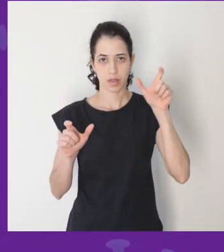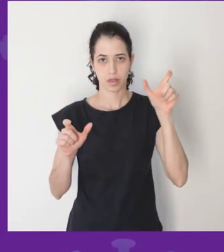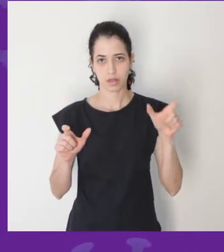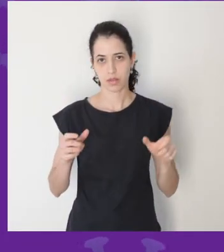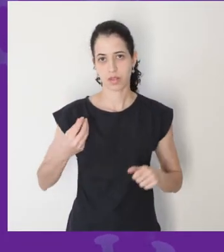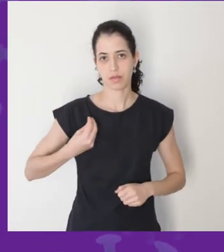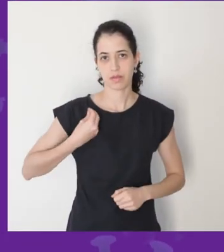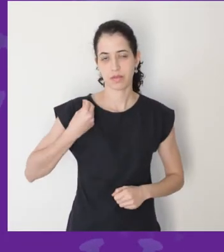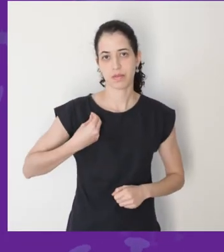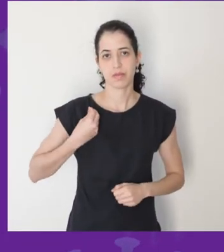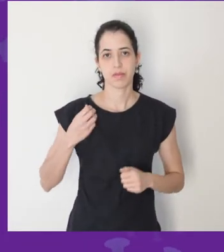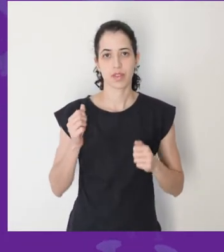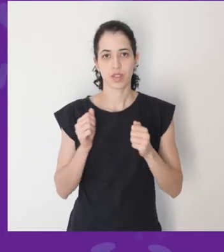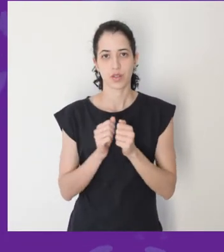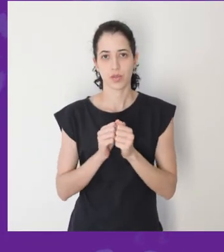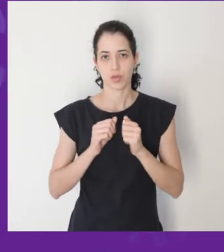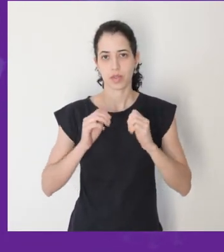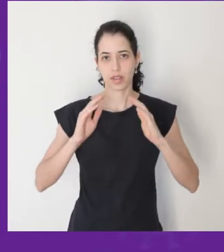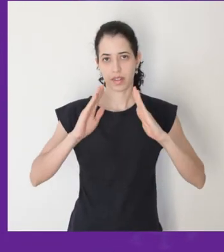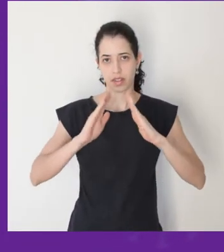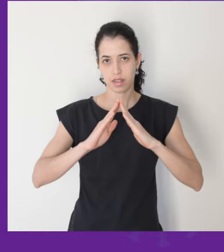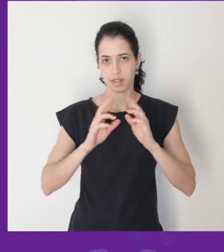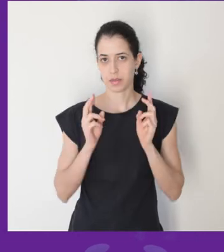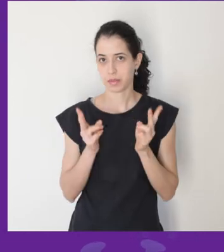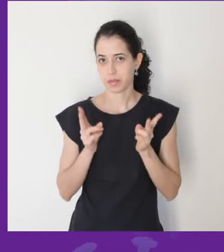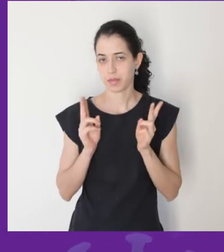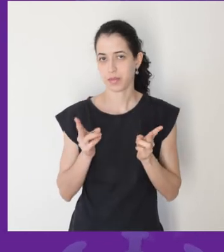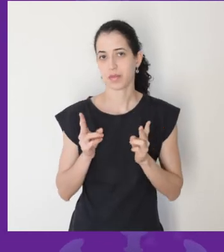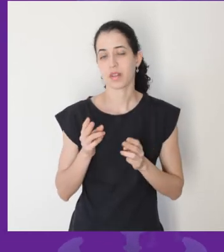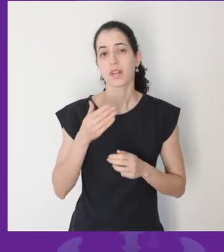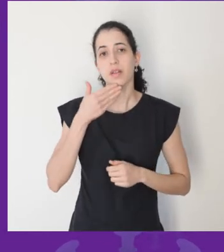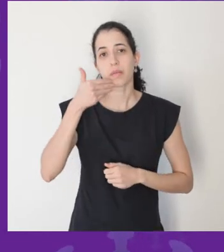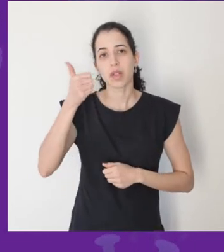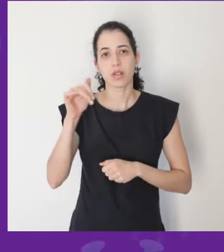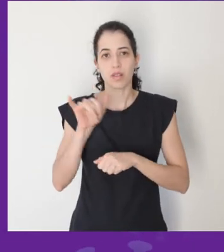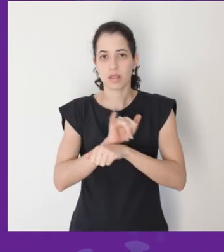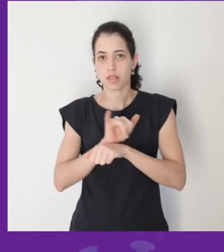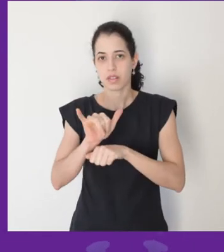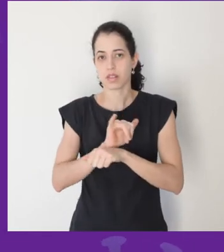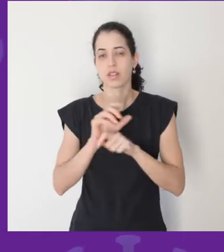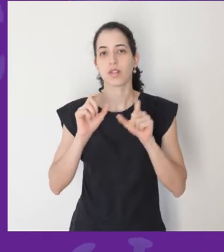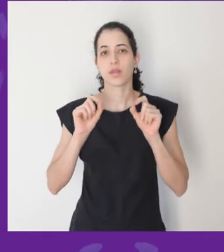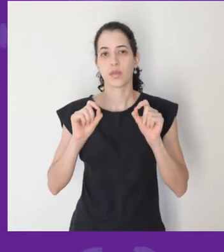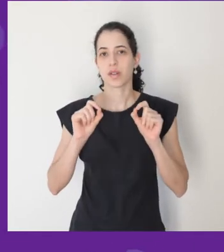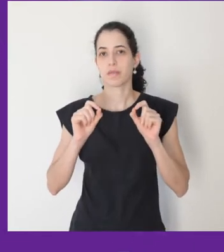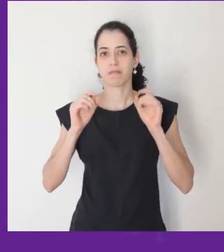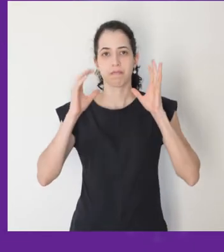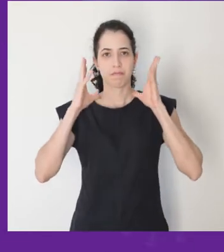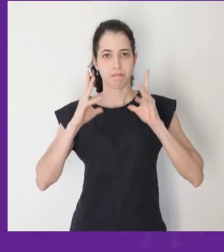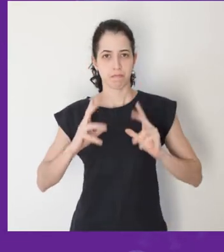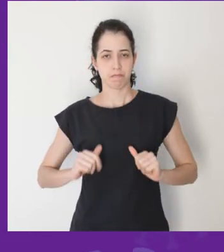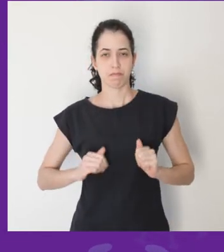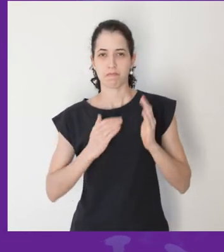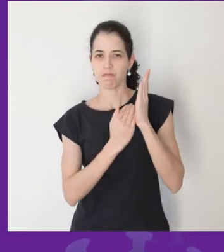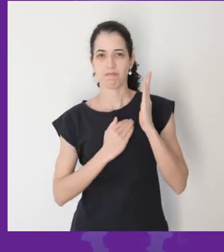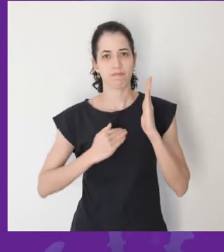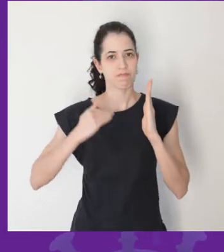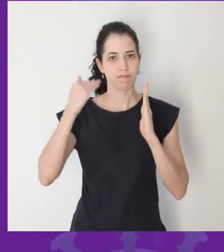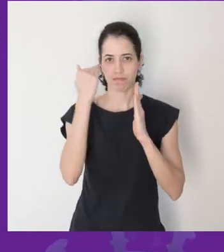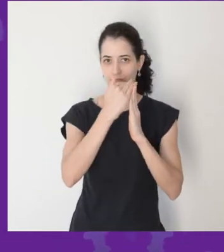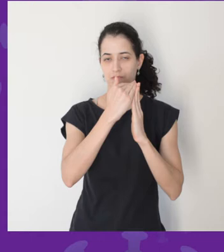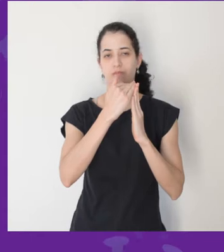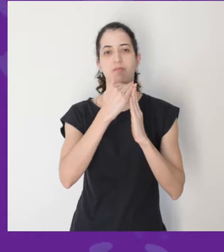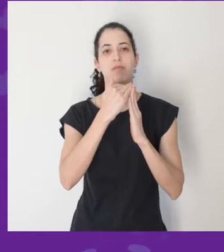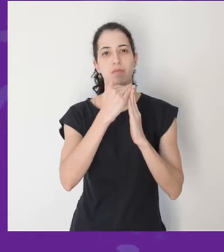Considerando pessoas que moram juntas dentro da mesma casa, a melhor estratégia preventiva é a radicalização das